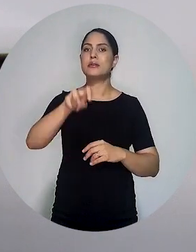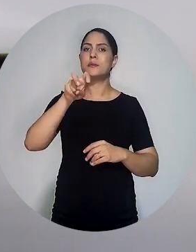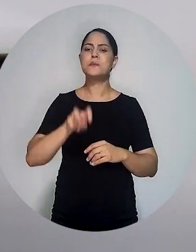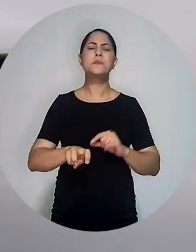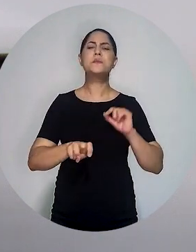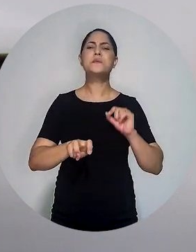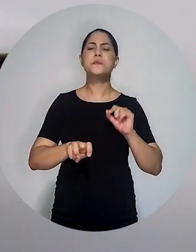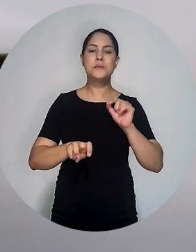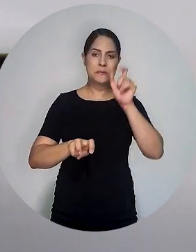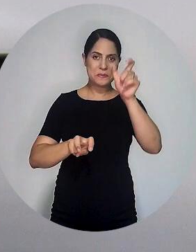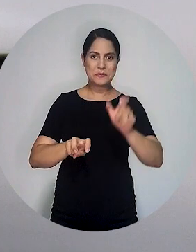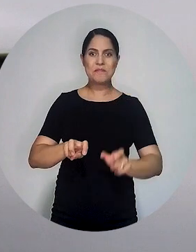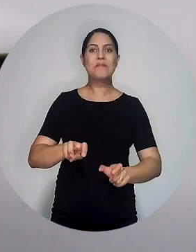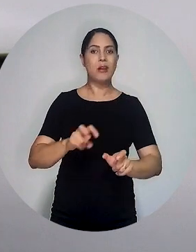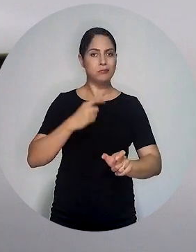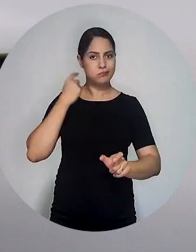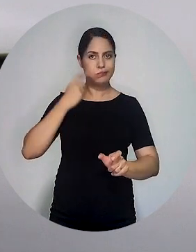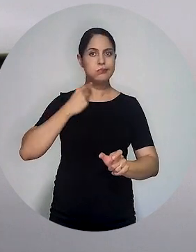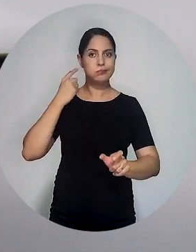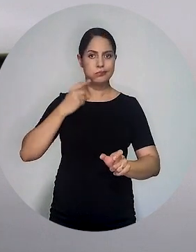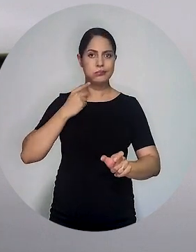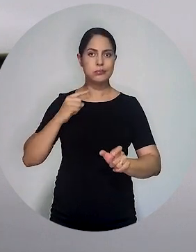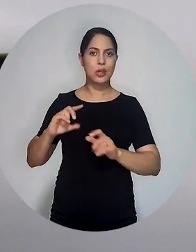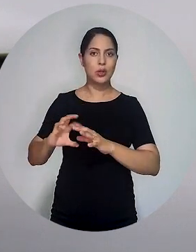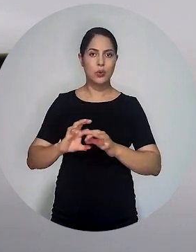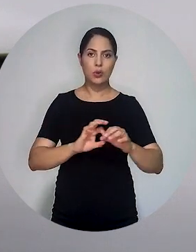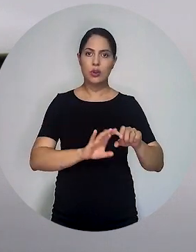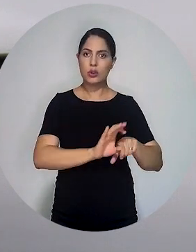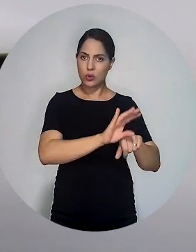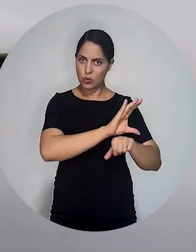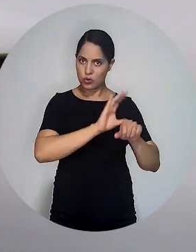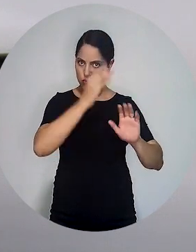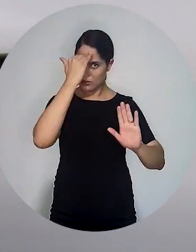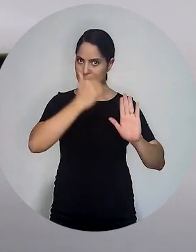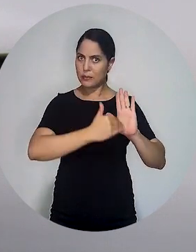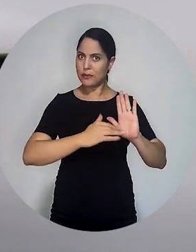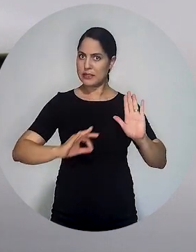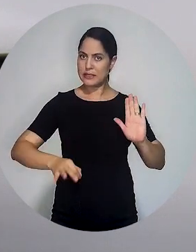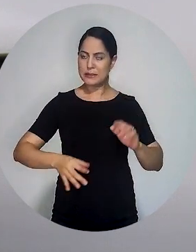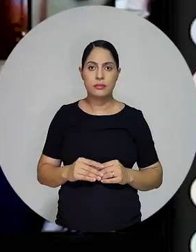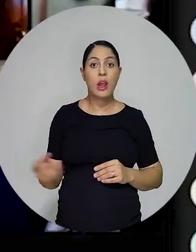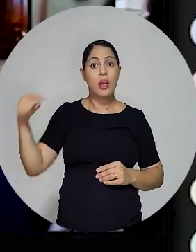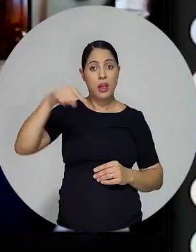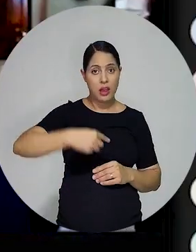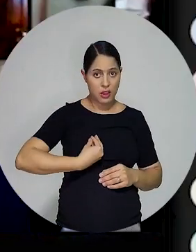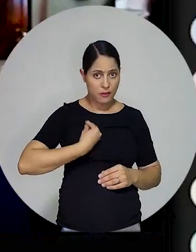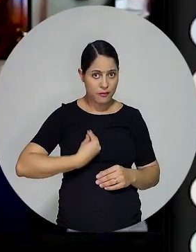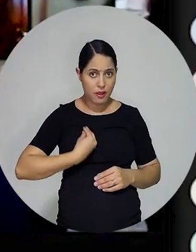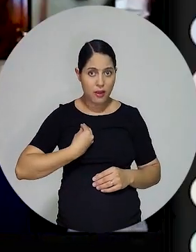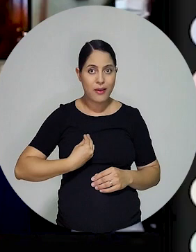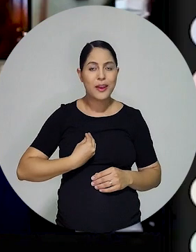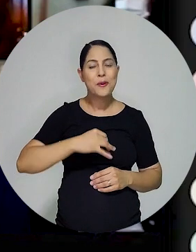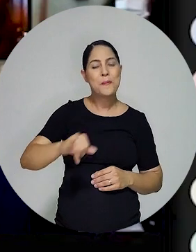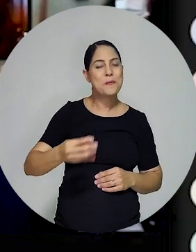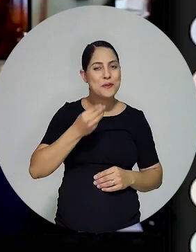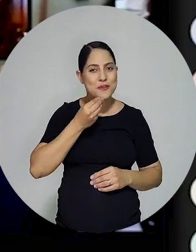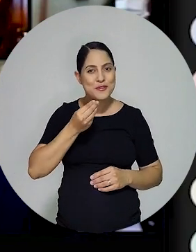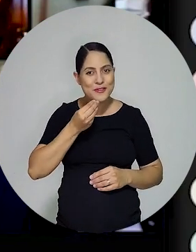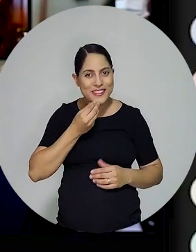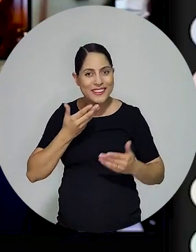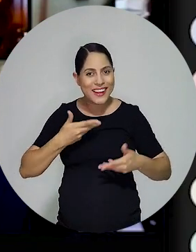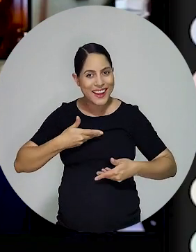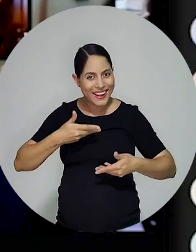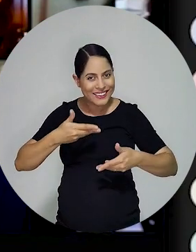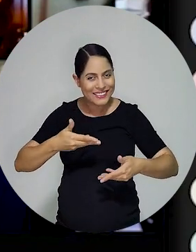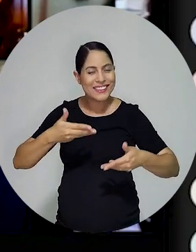seu quadro, será ocupada por um membro da advocacia oriundo do 5º Constitucional. Venho aqui agradecer a oportunidade